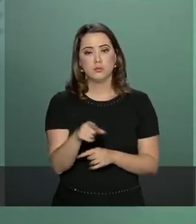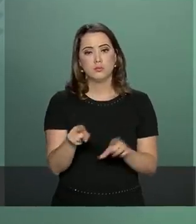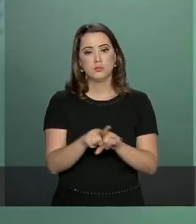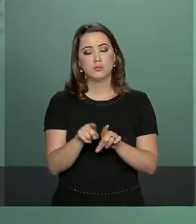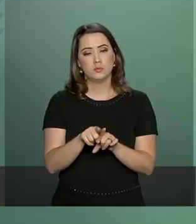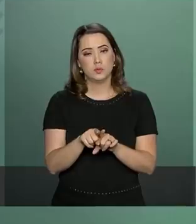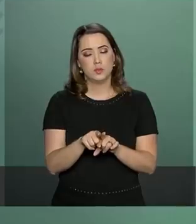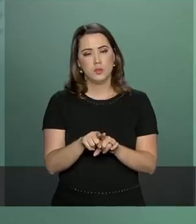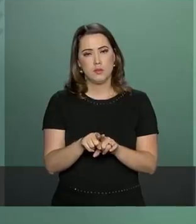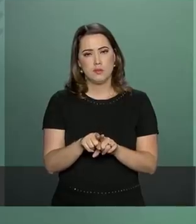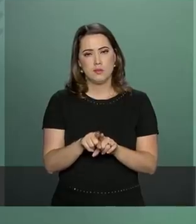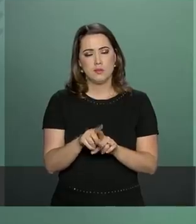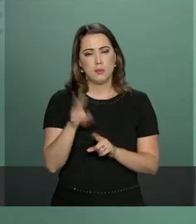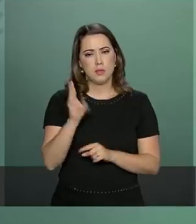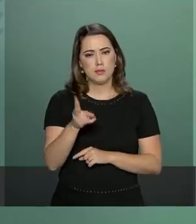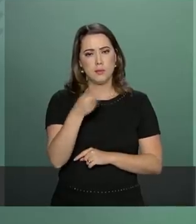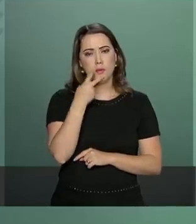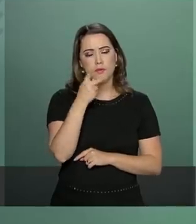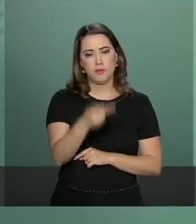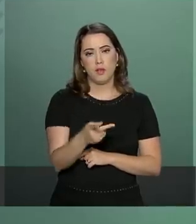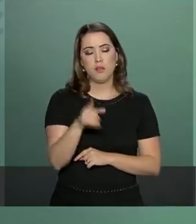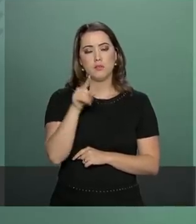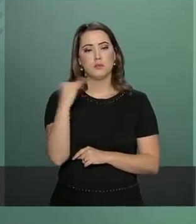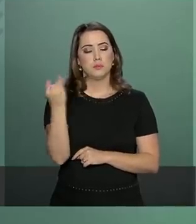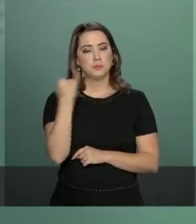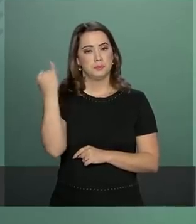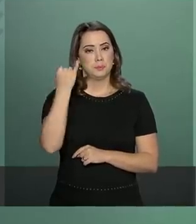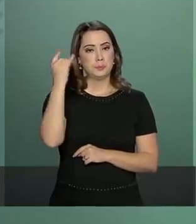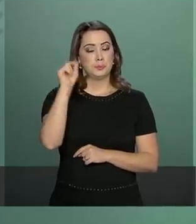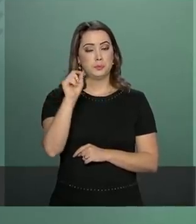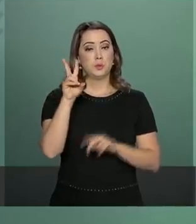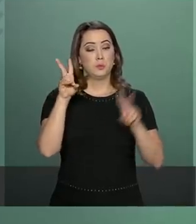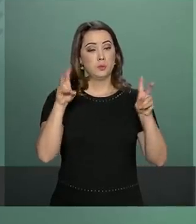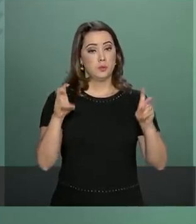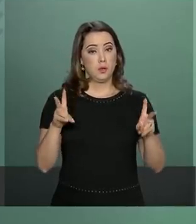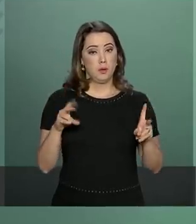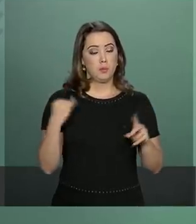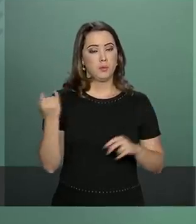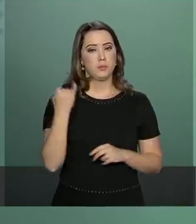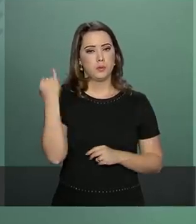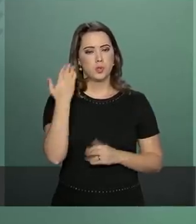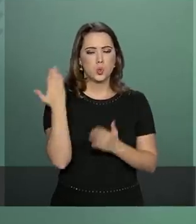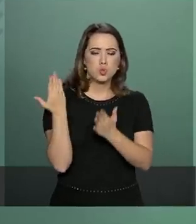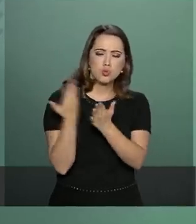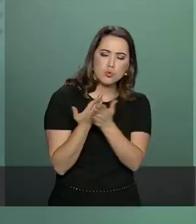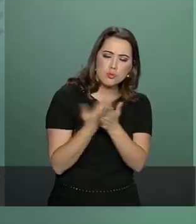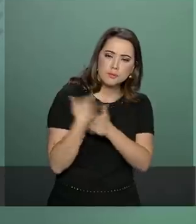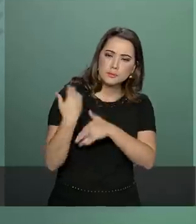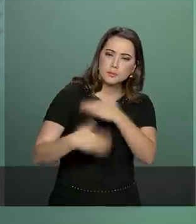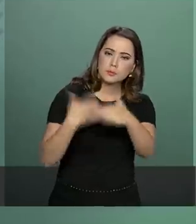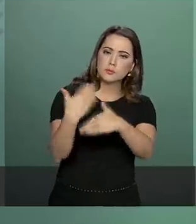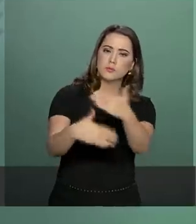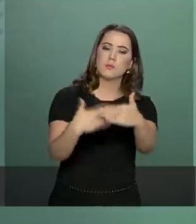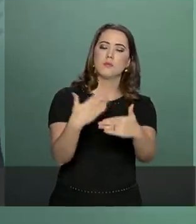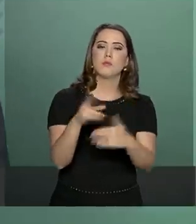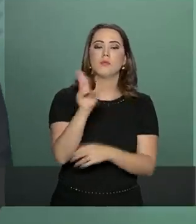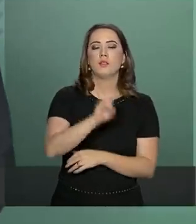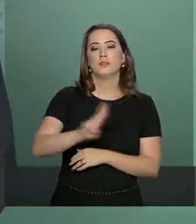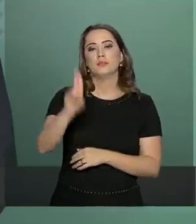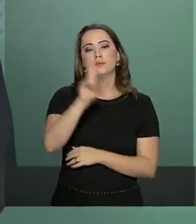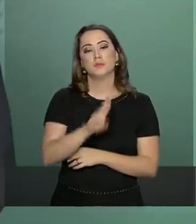Incluso, vem sempre citando tratar-se de um assunto que foi estudado, avançado, nas